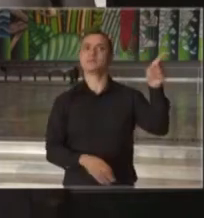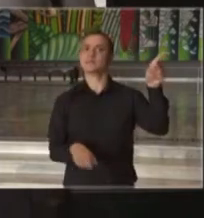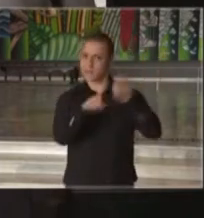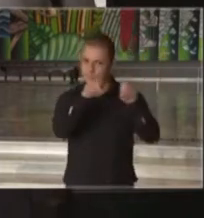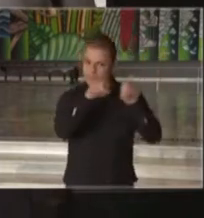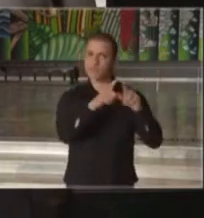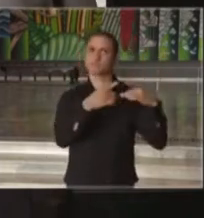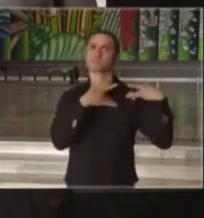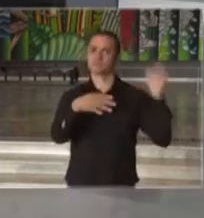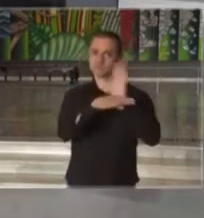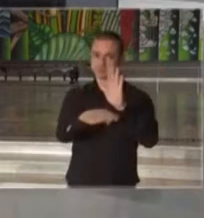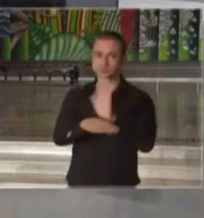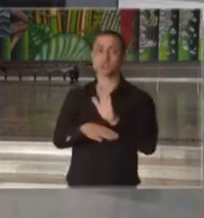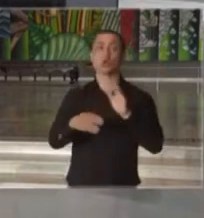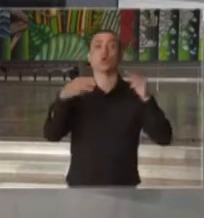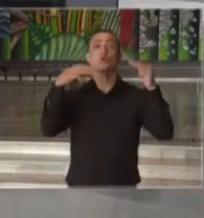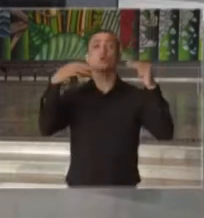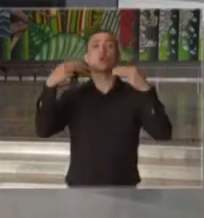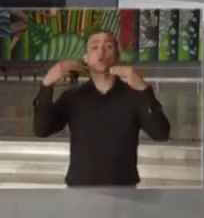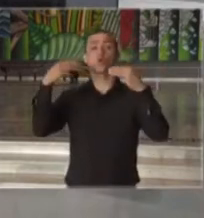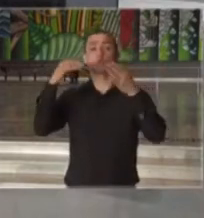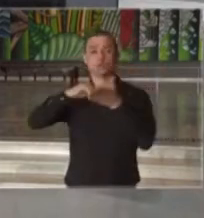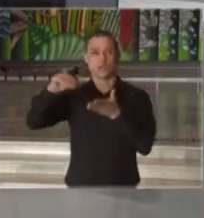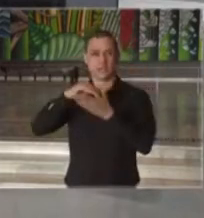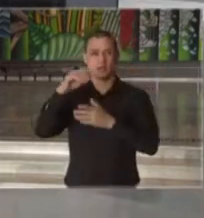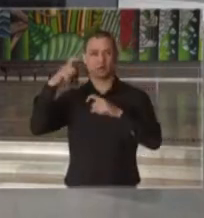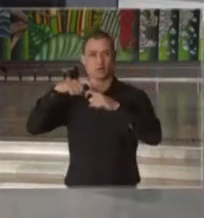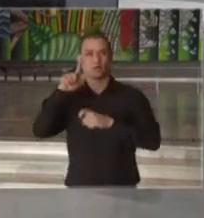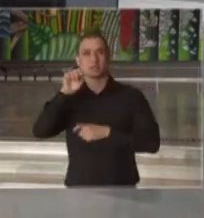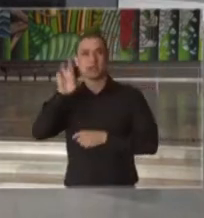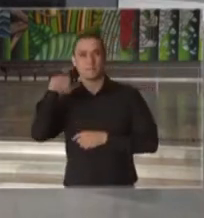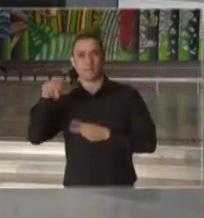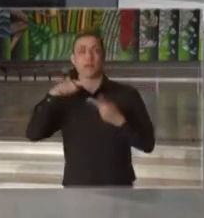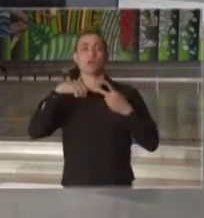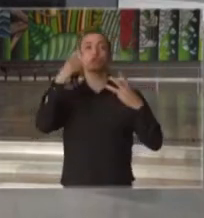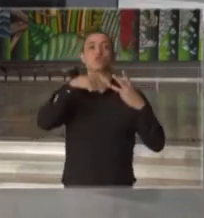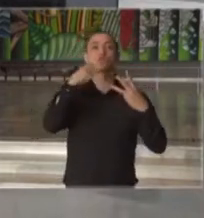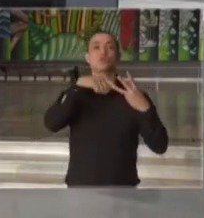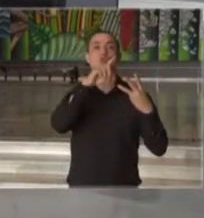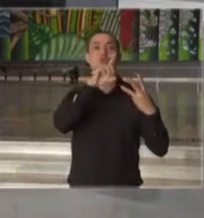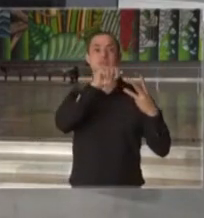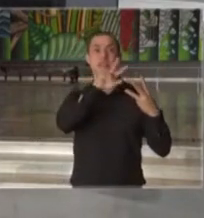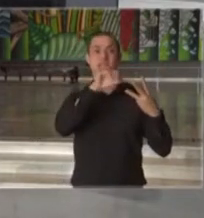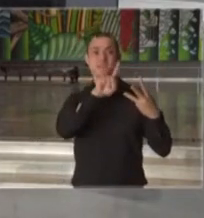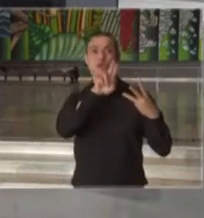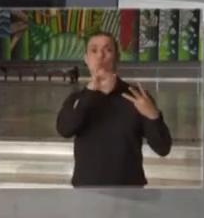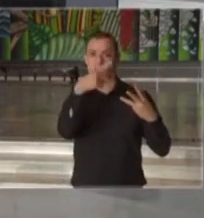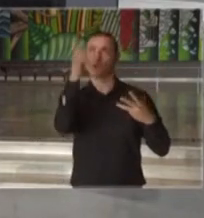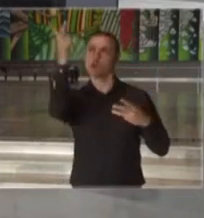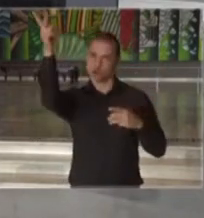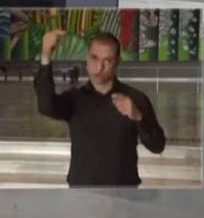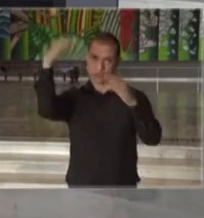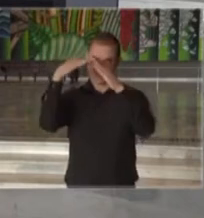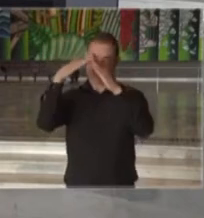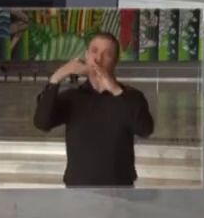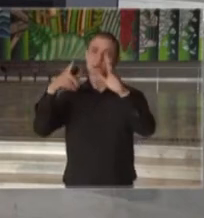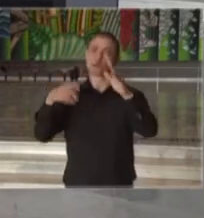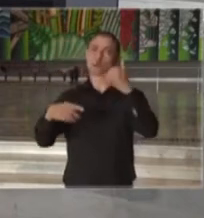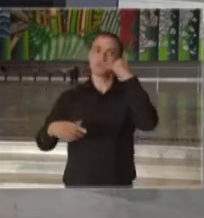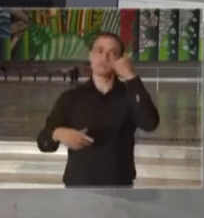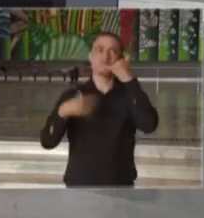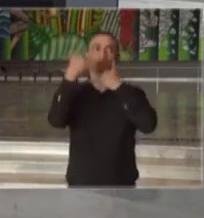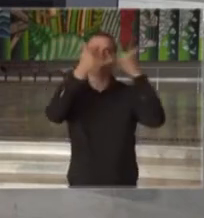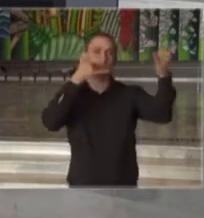diferente com o doutor Zé Henrique Guerma e com o doutor Davi Wippe, que mesmo de casa segue, evidentemente, falando e usando o seu celular.